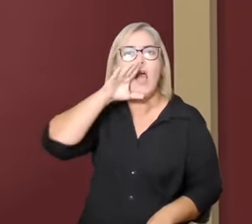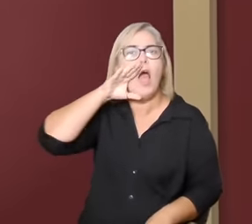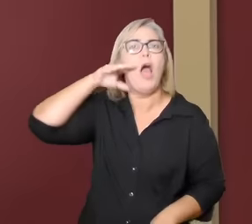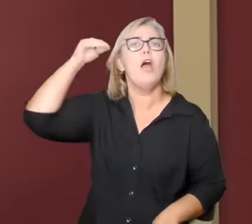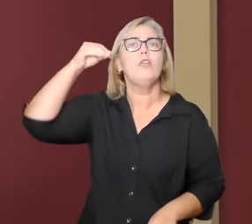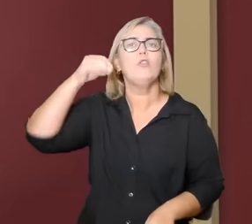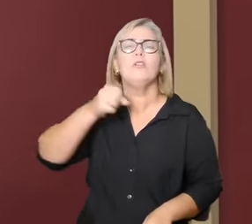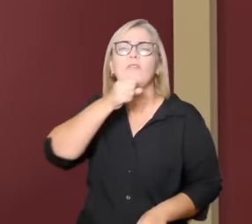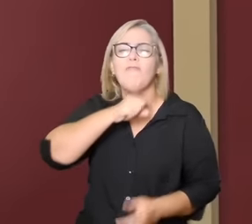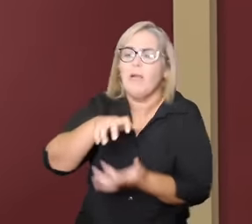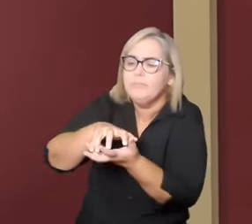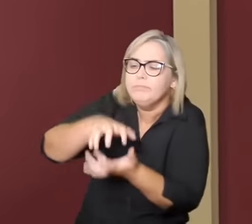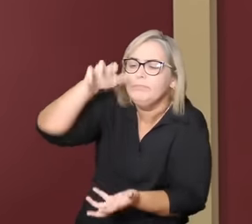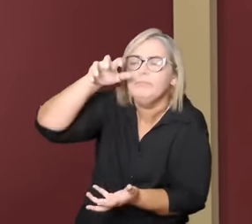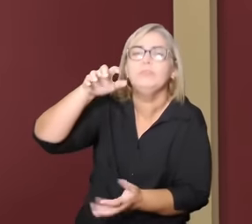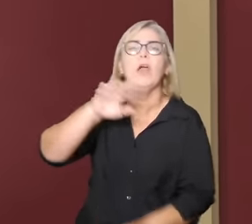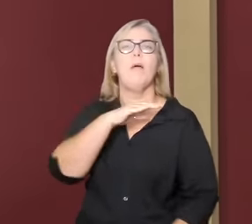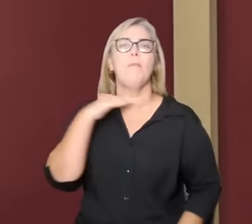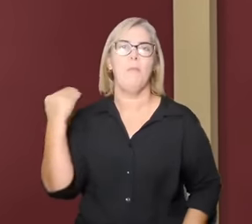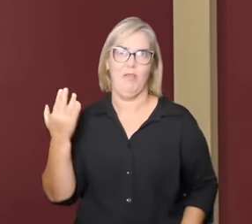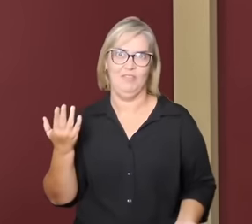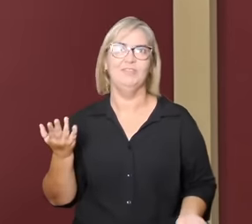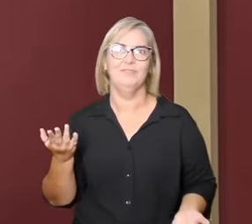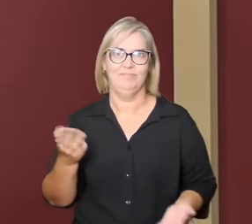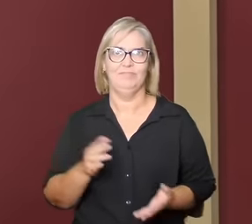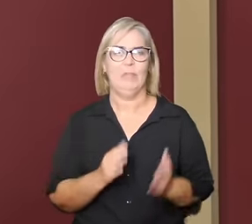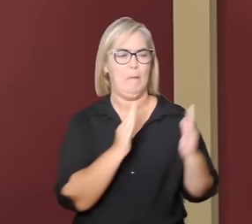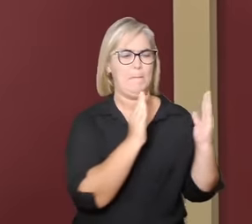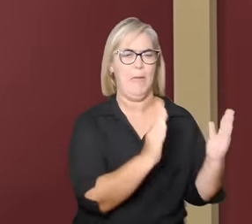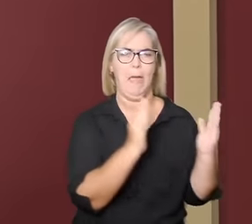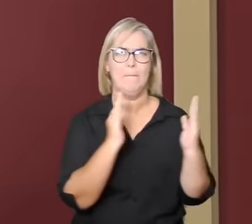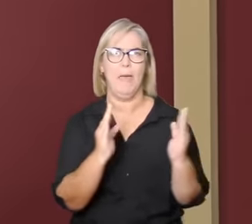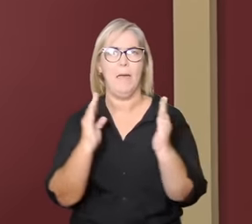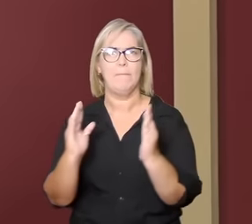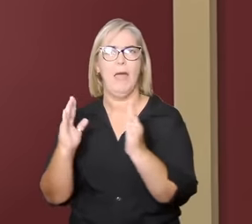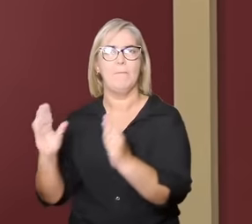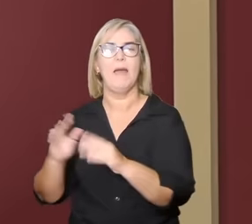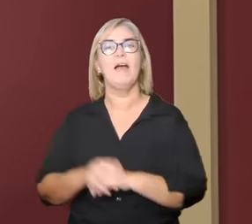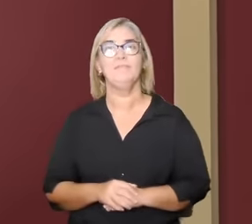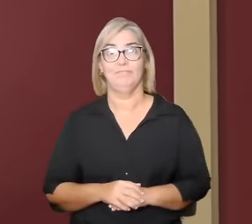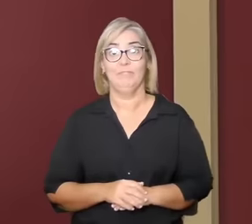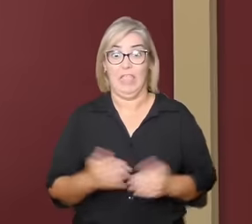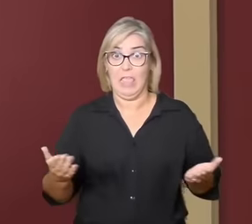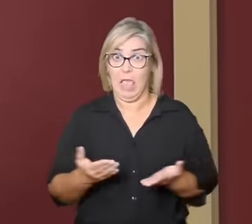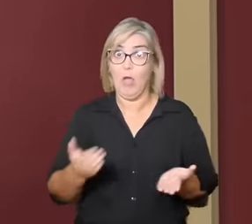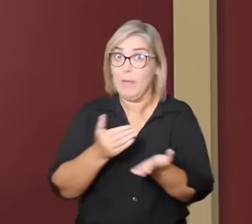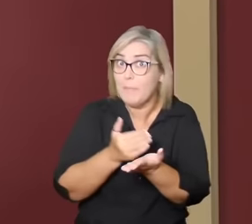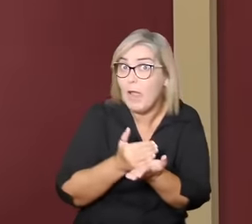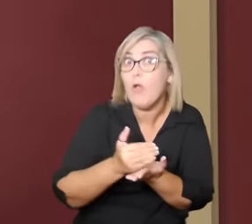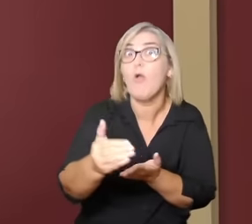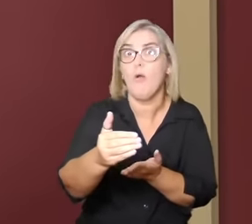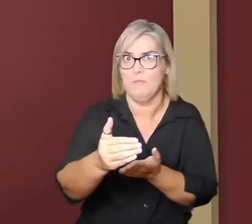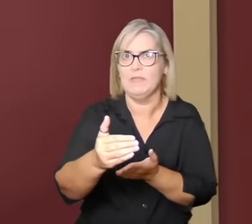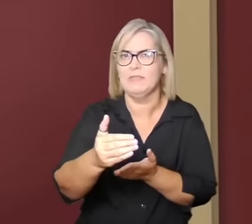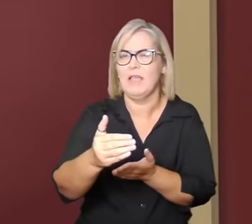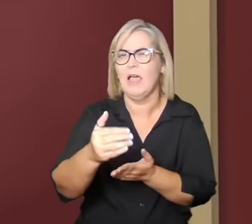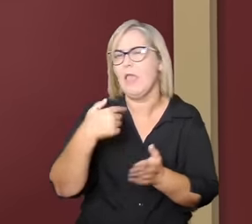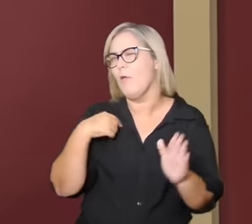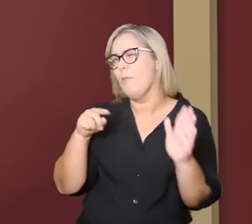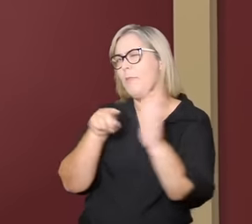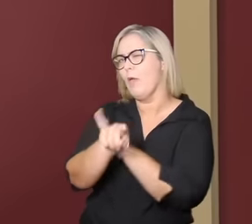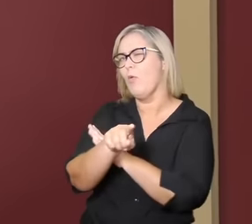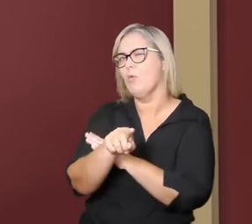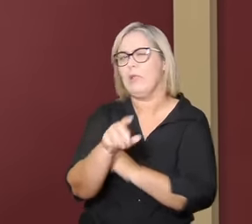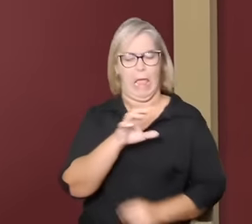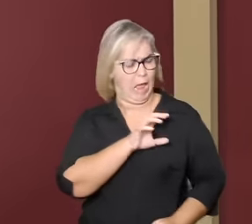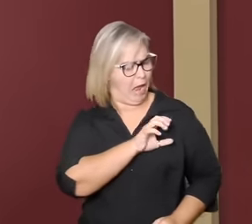adolescência, envelhecimento e morte. E para dar início ao Café Filosófico 2023, a pergunta O que pode o amor? É o tema